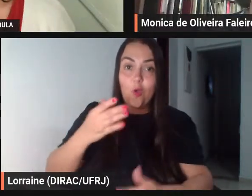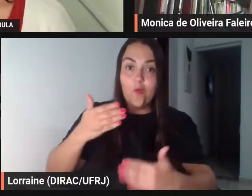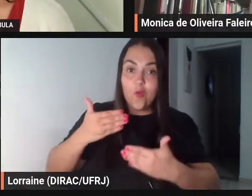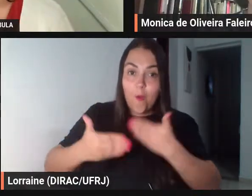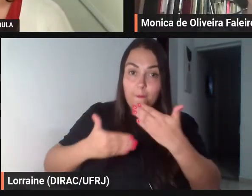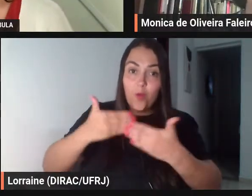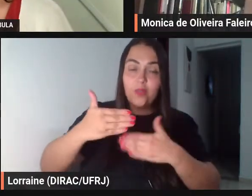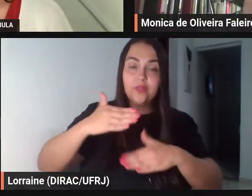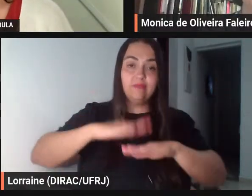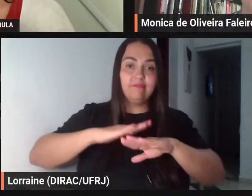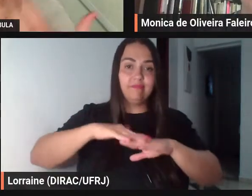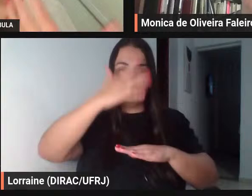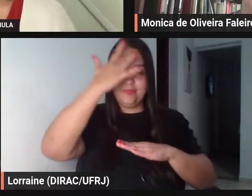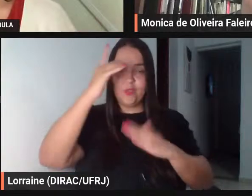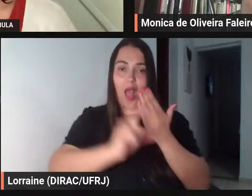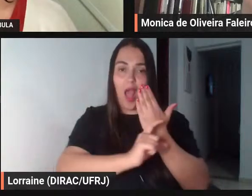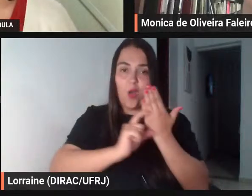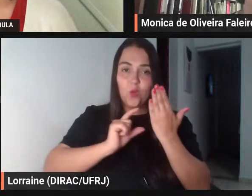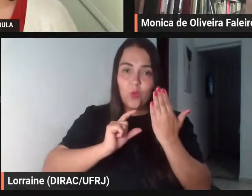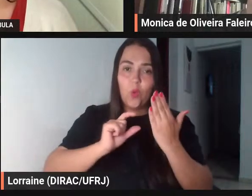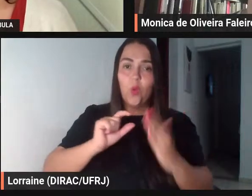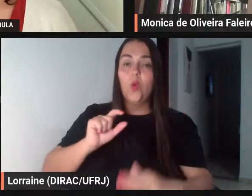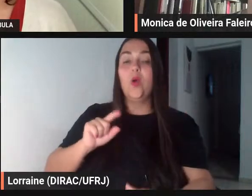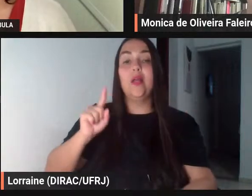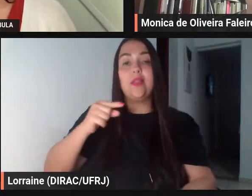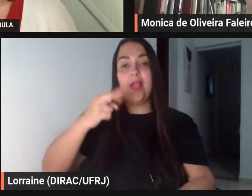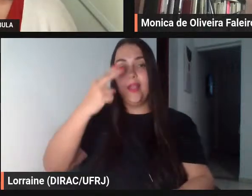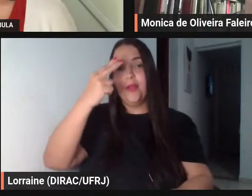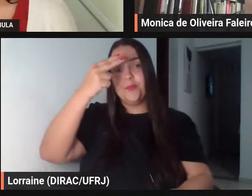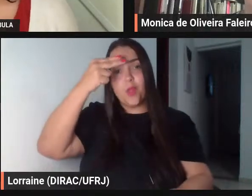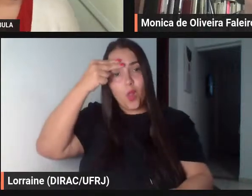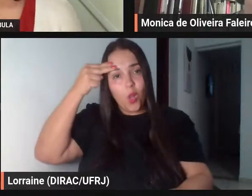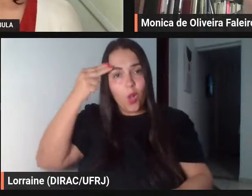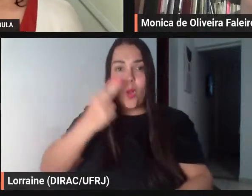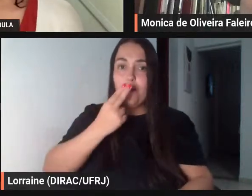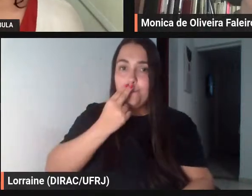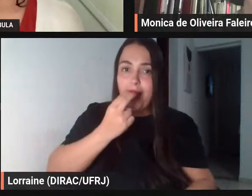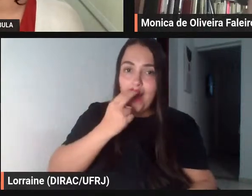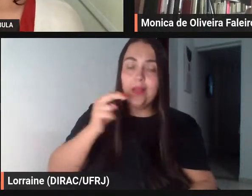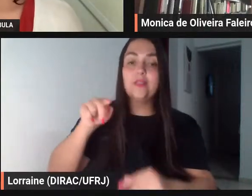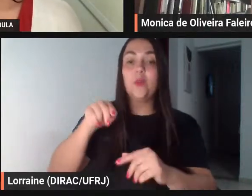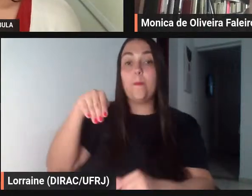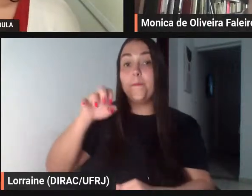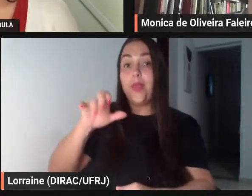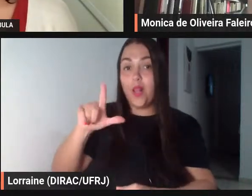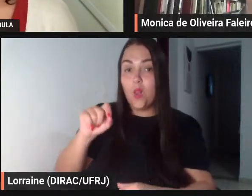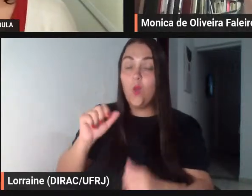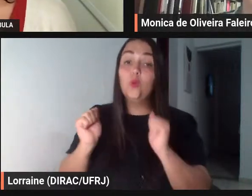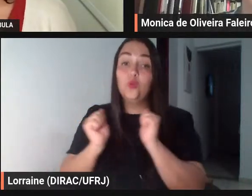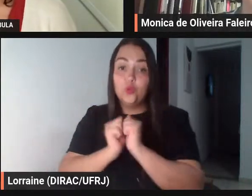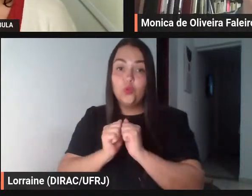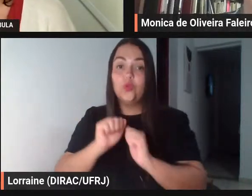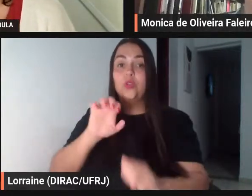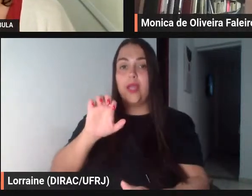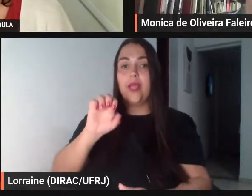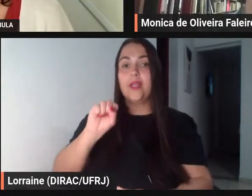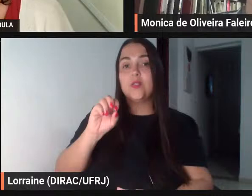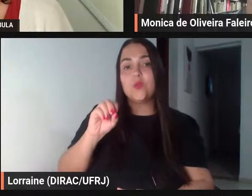autoria que coloca Lobato que coloca Milor ao lado de Sem Sem